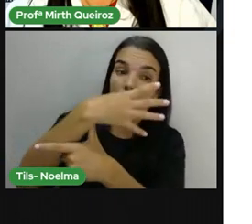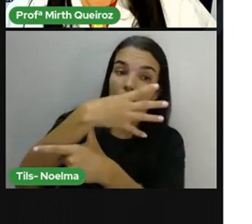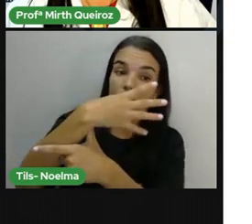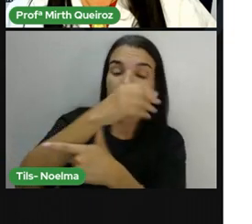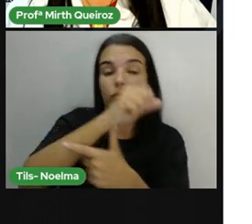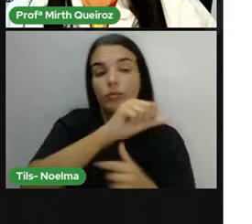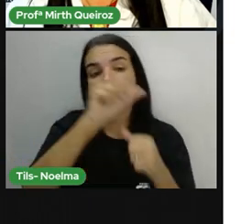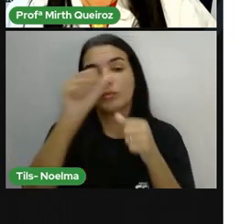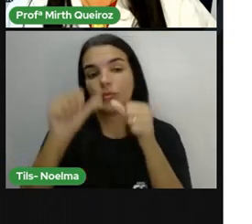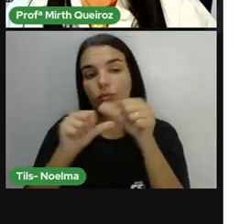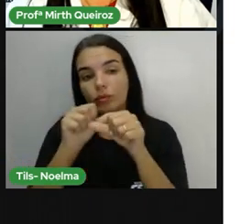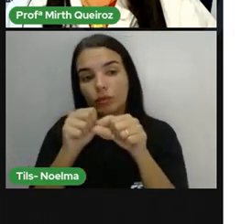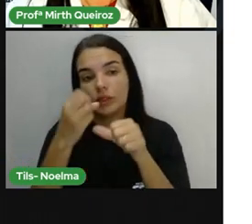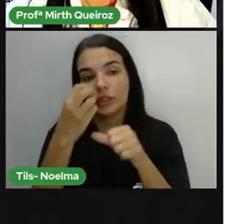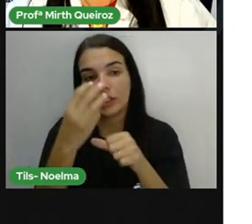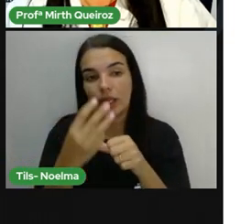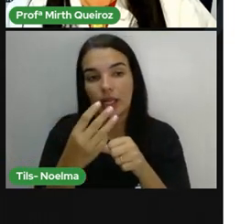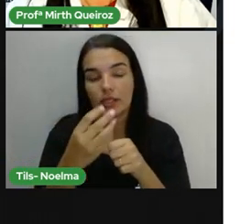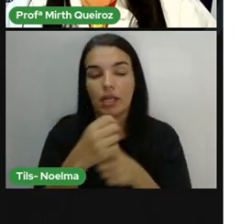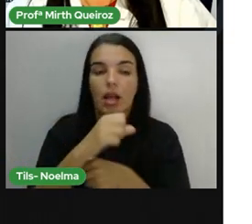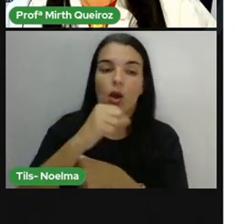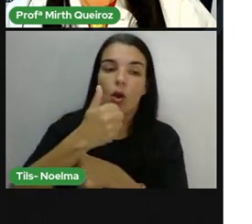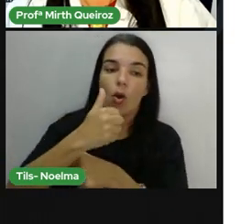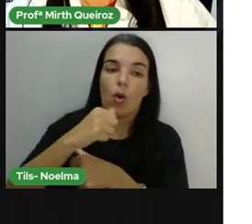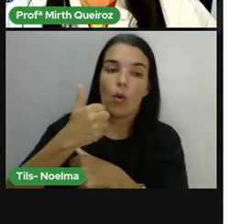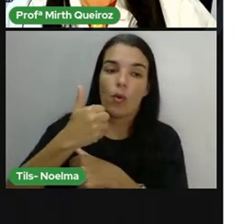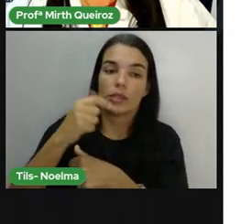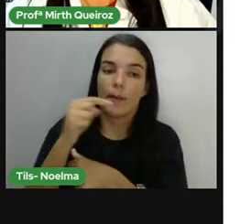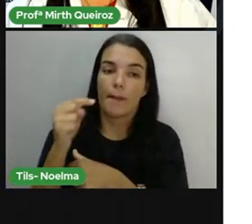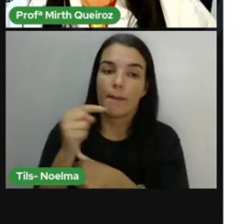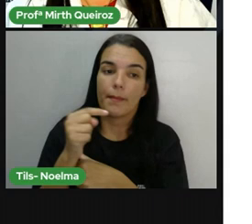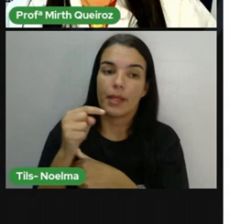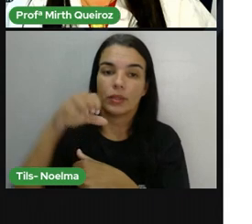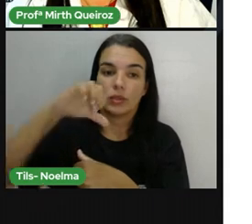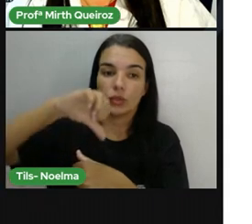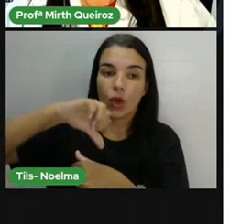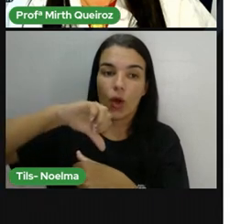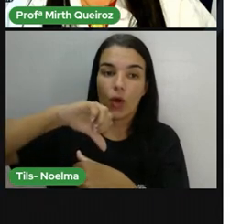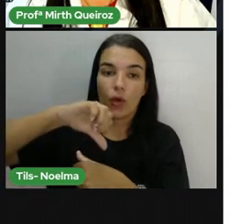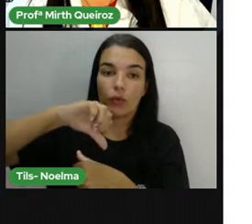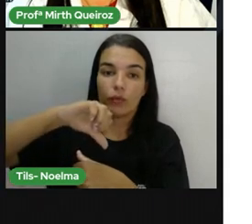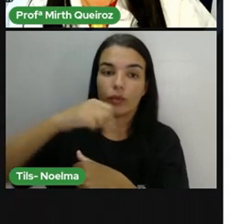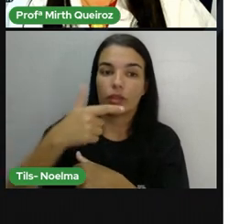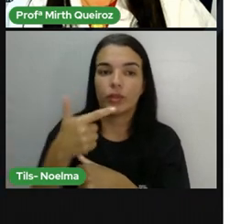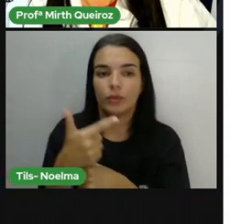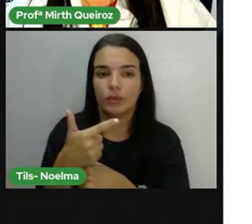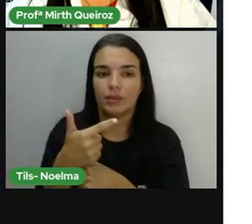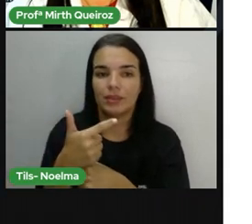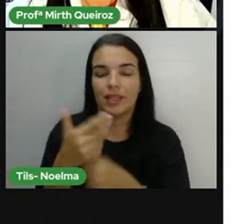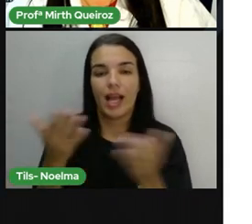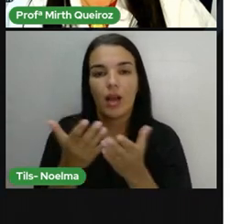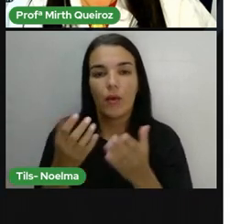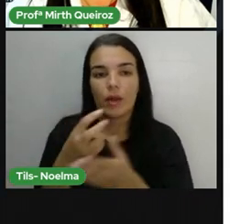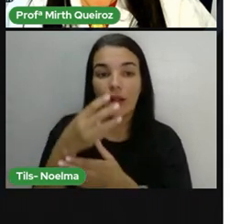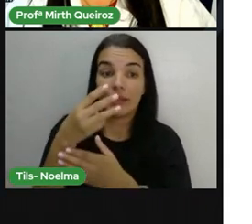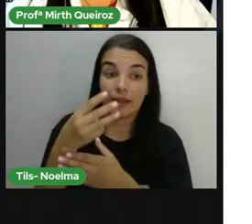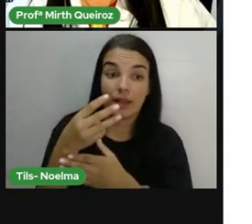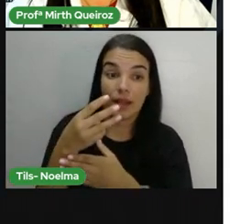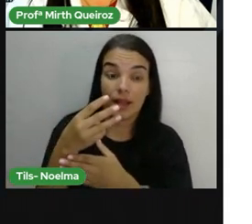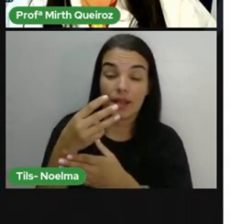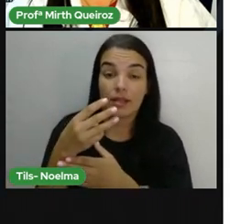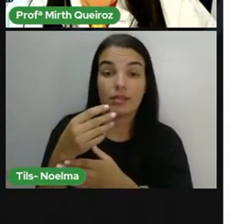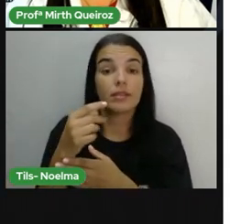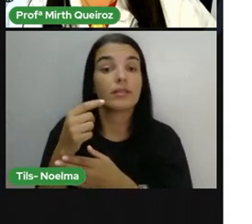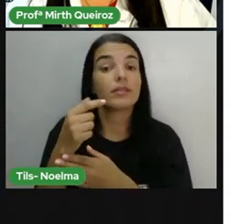4, vai ficar 3. 11 menos 9, quanto? 2, 3 diminui, o